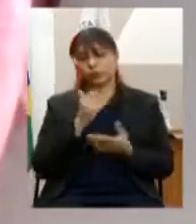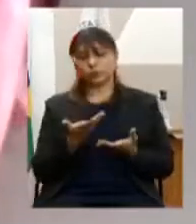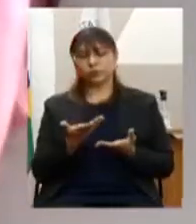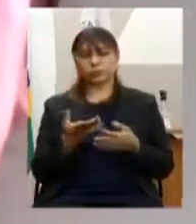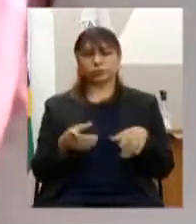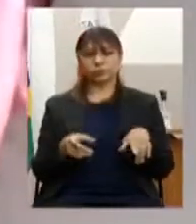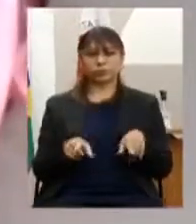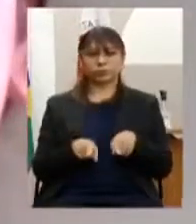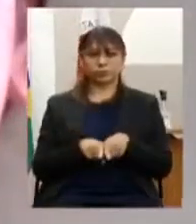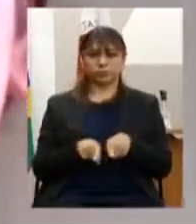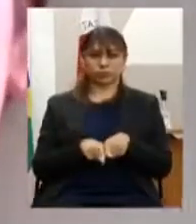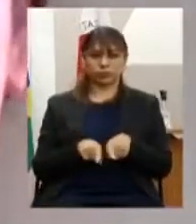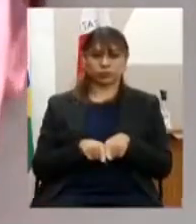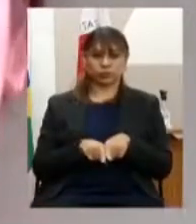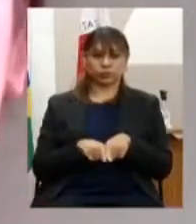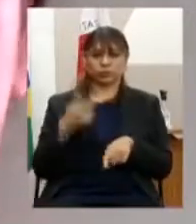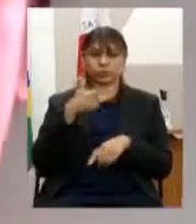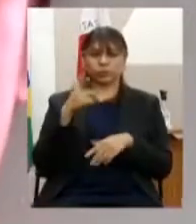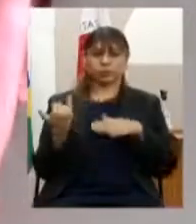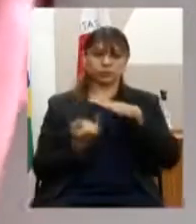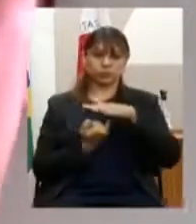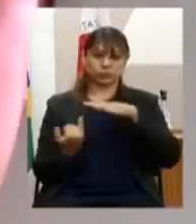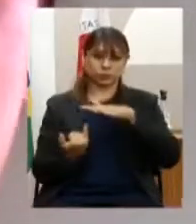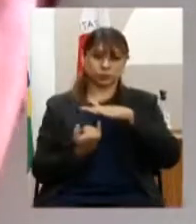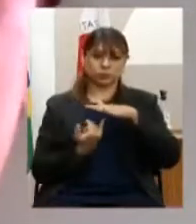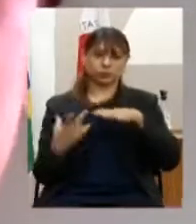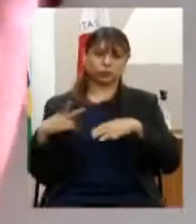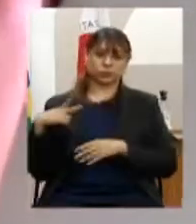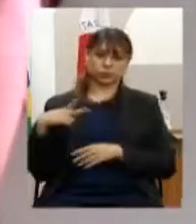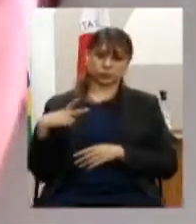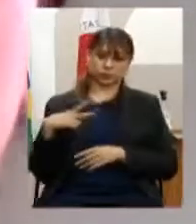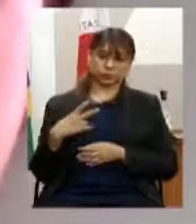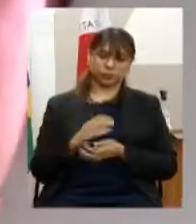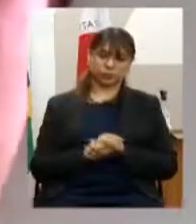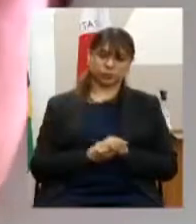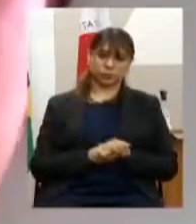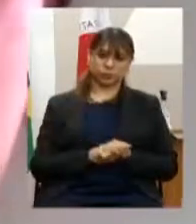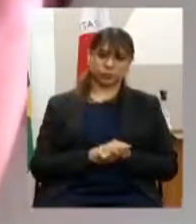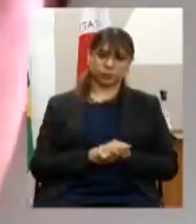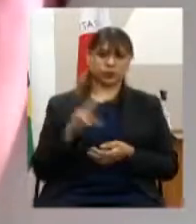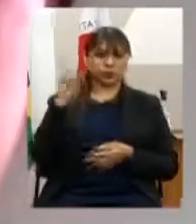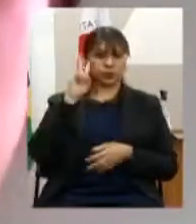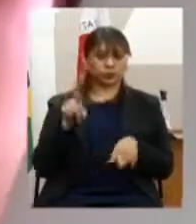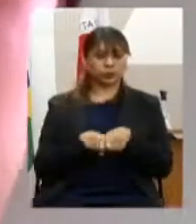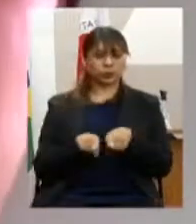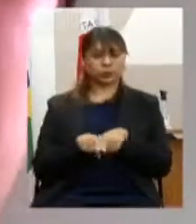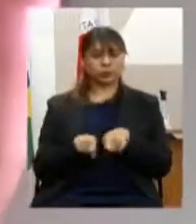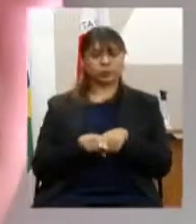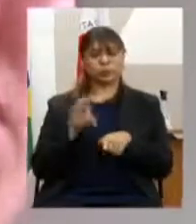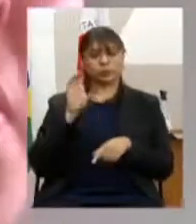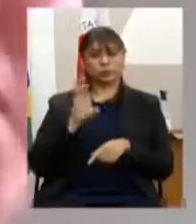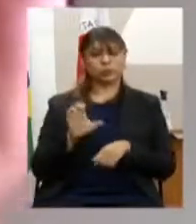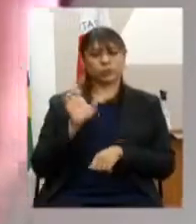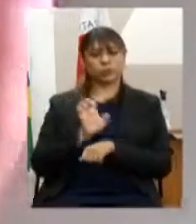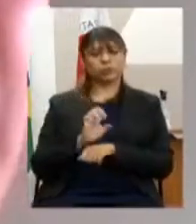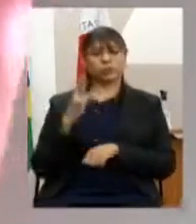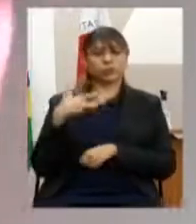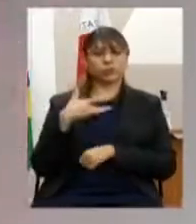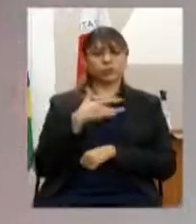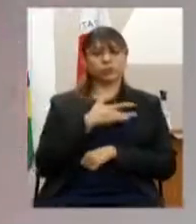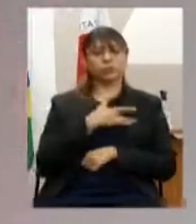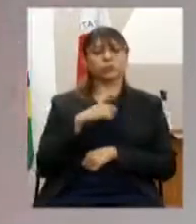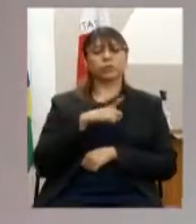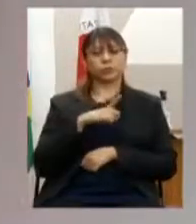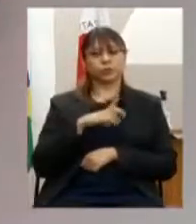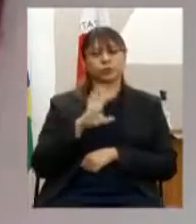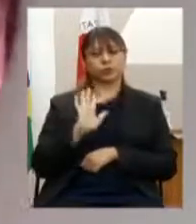terapêuticas e outras instituições privadas de caráter confeccional lembrando que também o Conselho Estadual de Saúde possui uma resolução